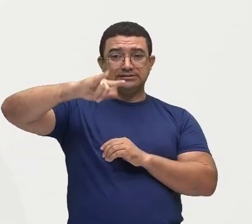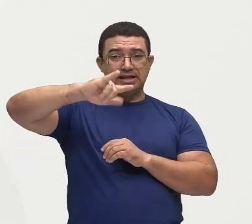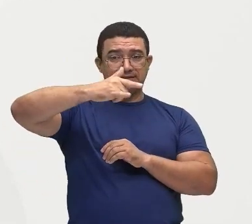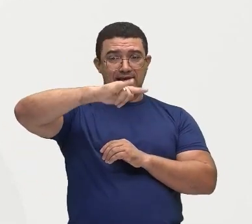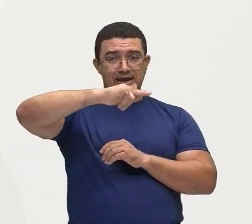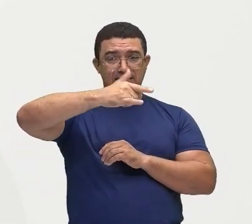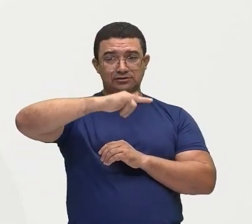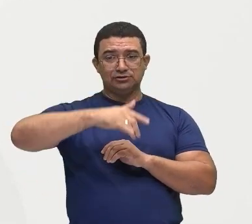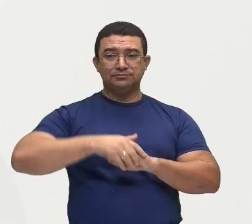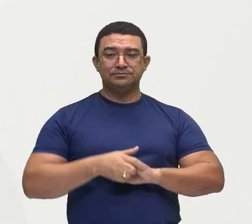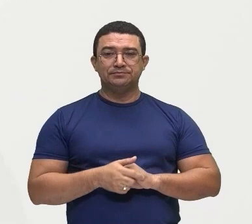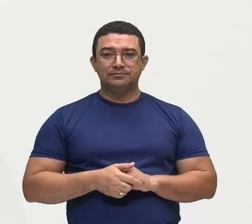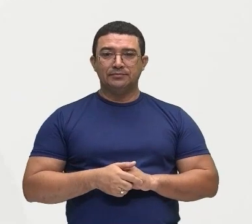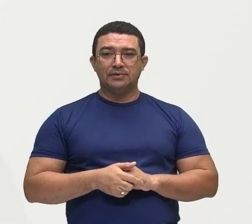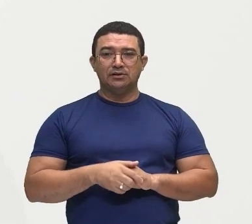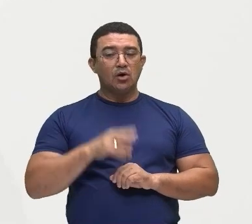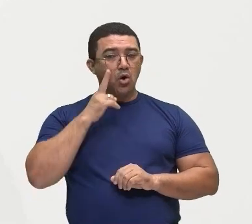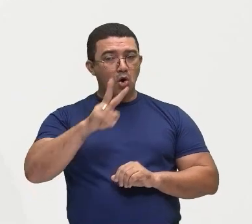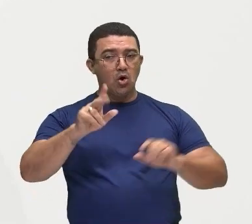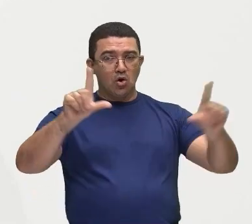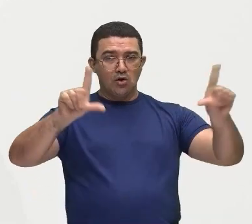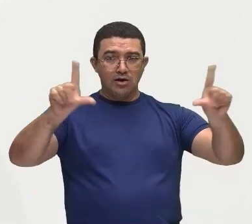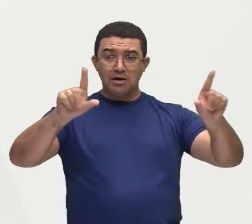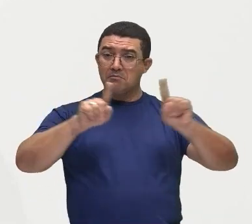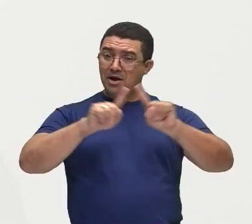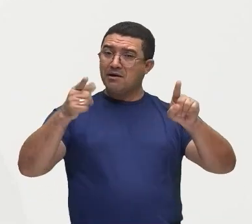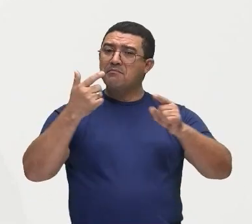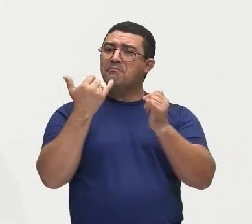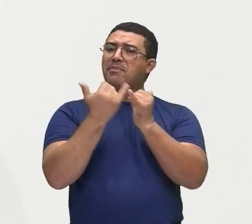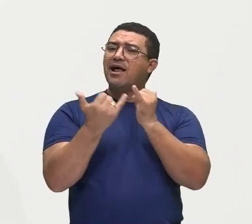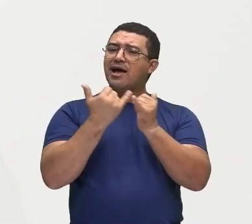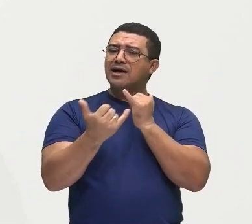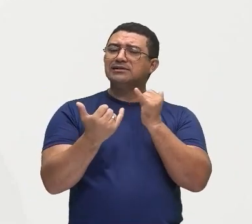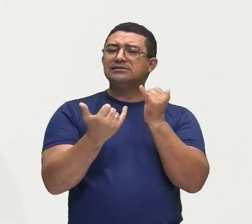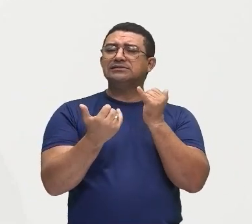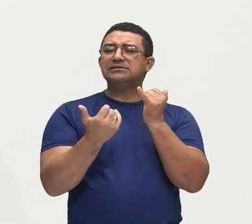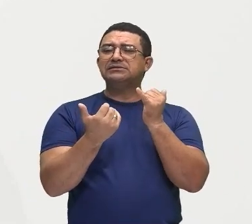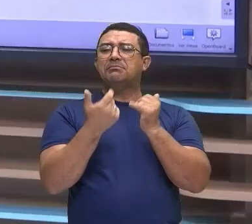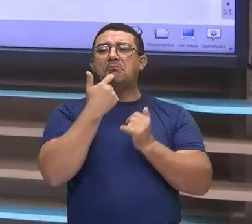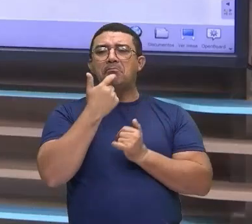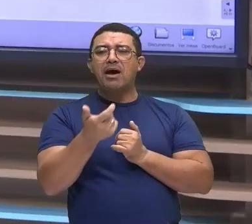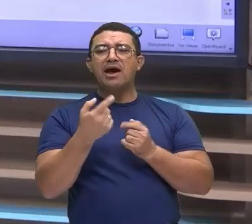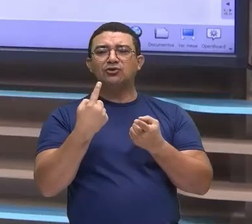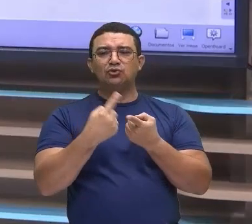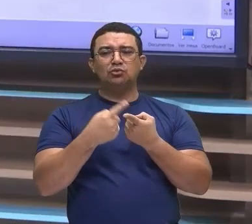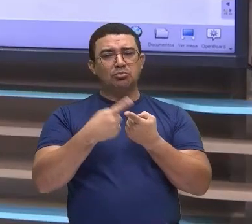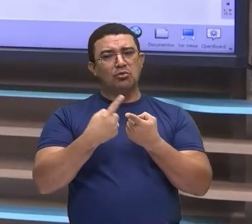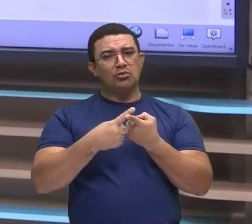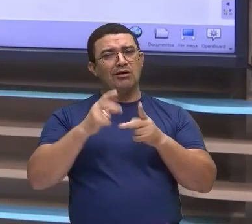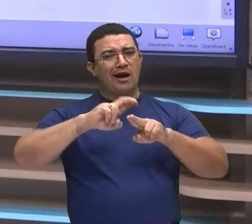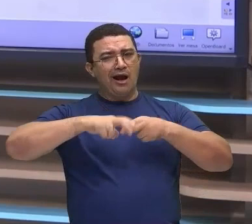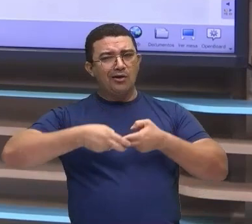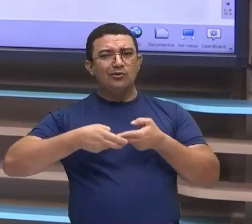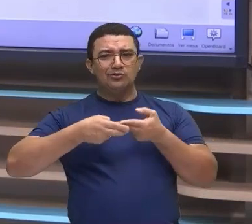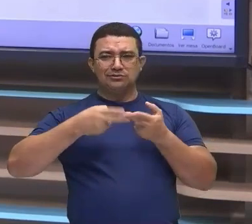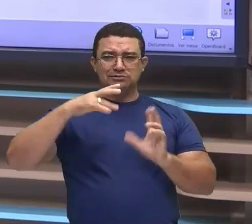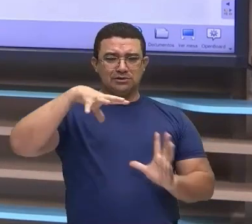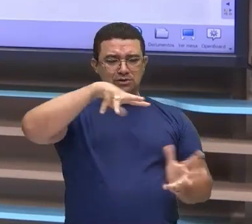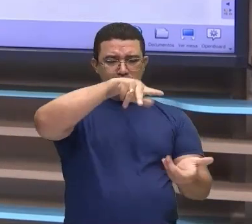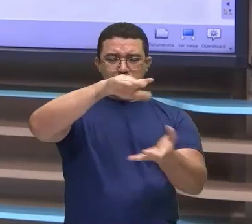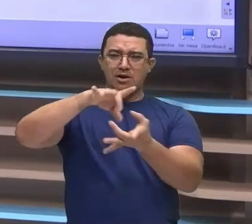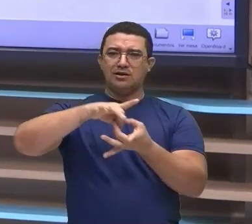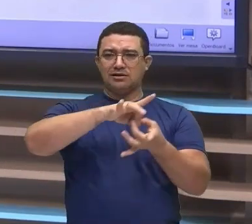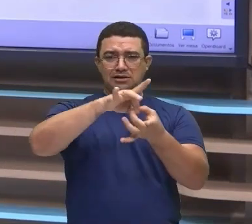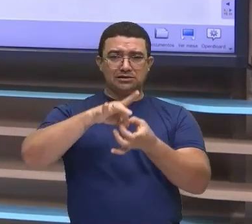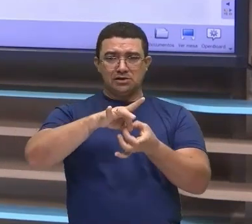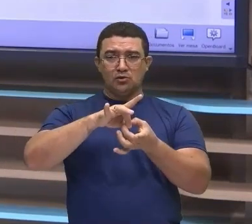assistindo, mas a gente acaba ficando mais próximo por conta da globalização, né? Que veio justamente para diminuir